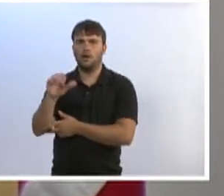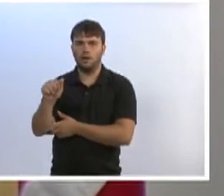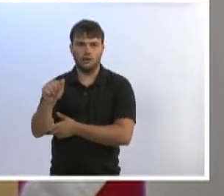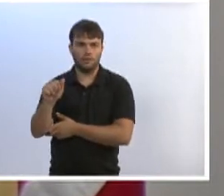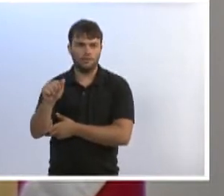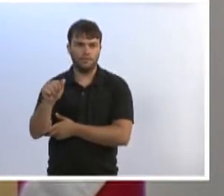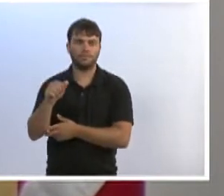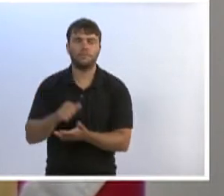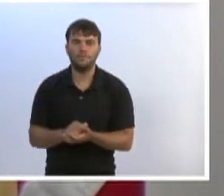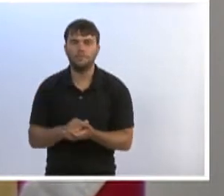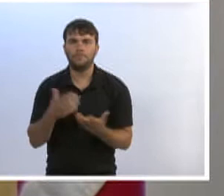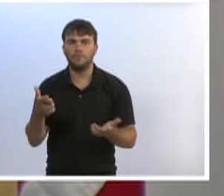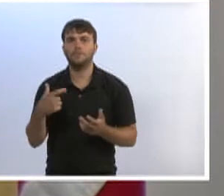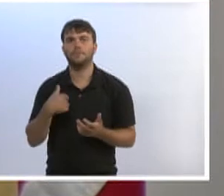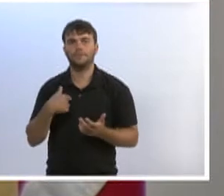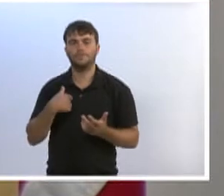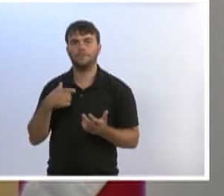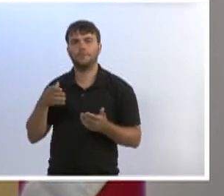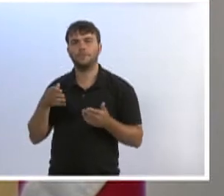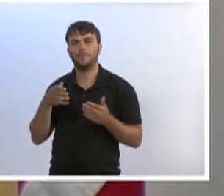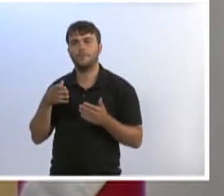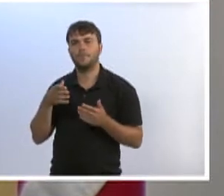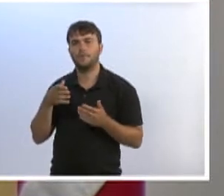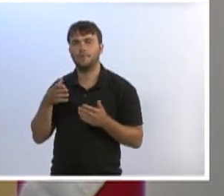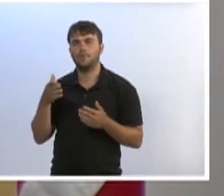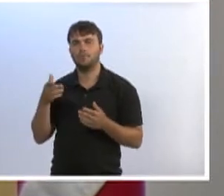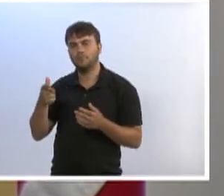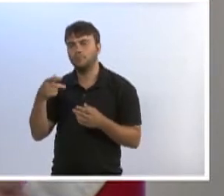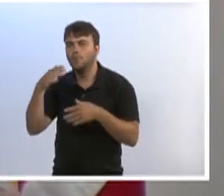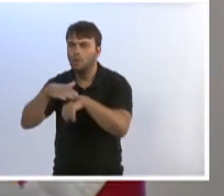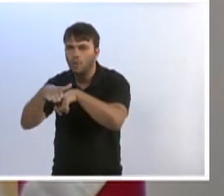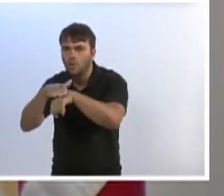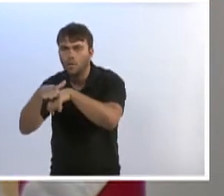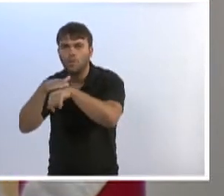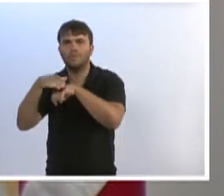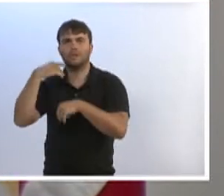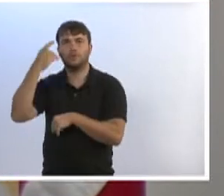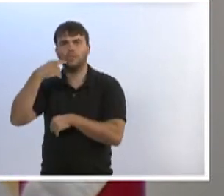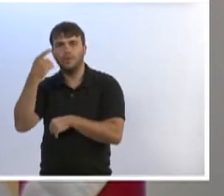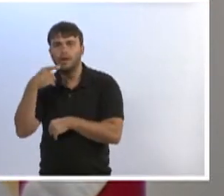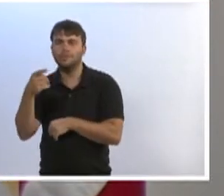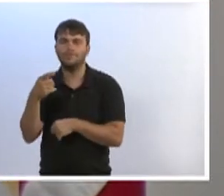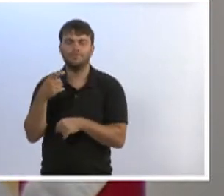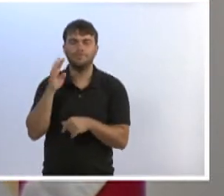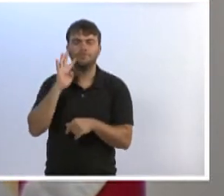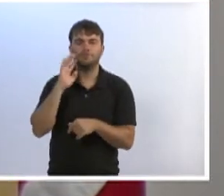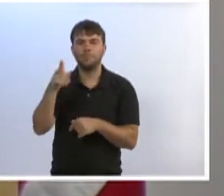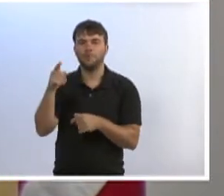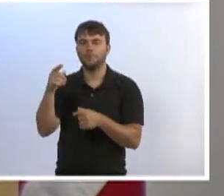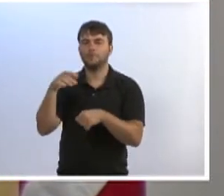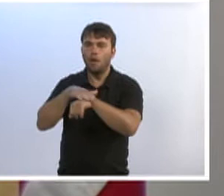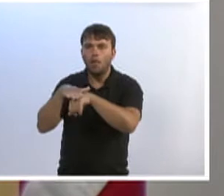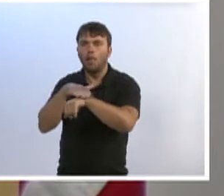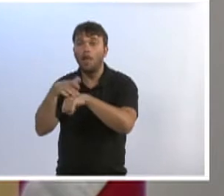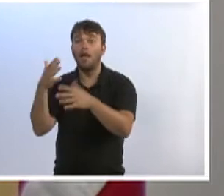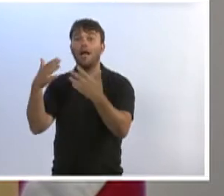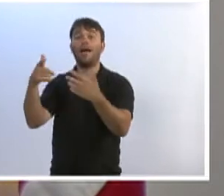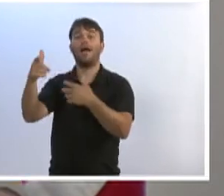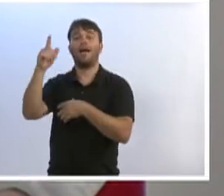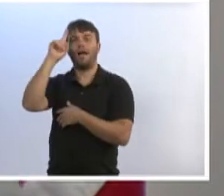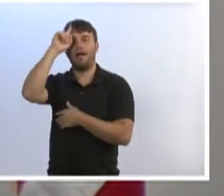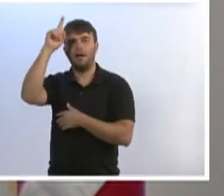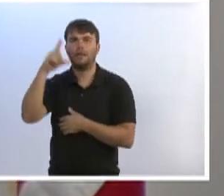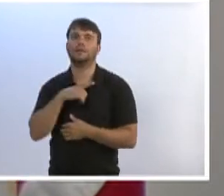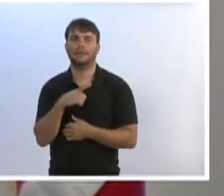também fiz encaminhamento junto ao deputado, e é engraçado, conversando, que a gente consegue ter os encaminhamentos. Há, existe,